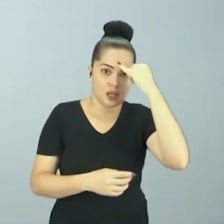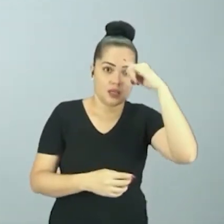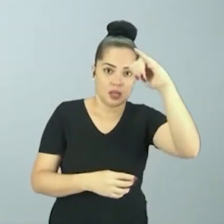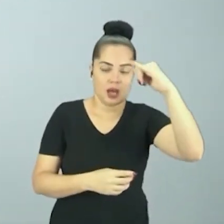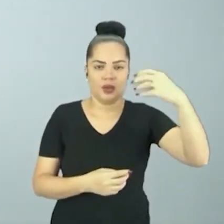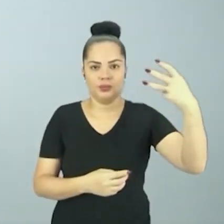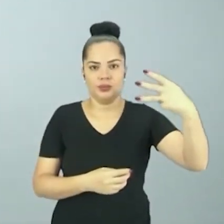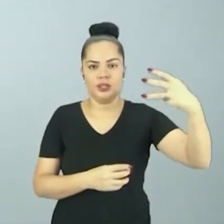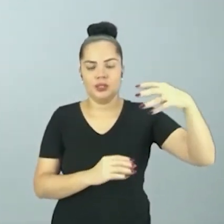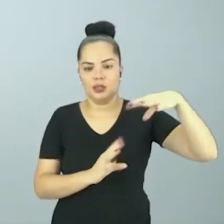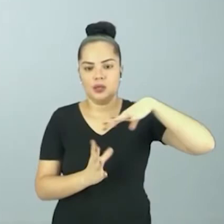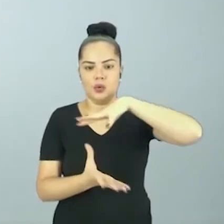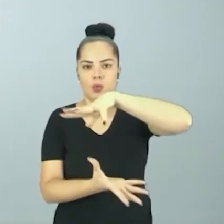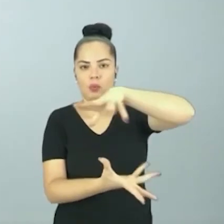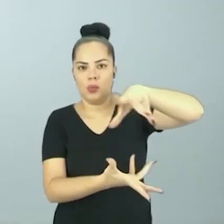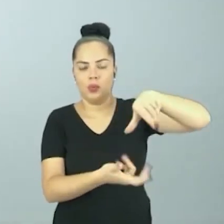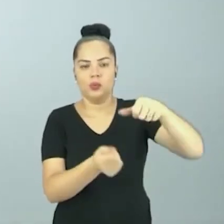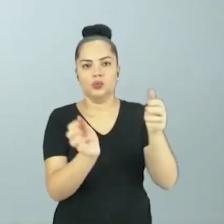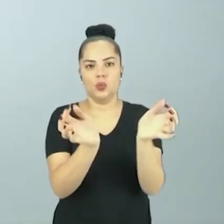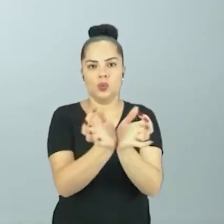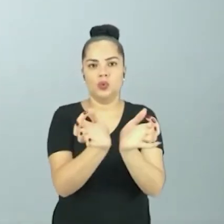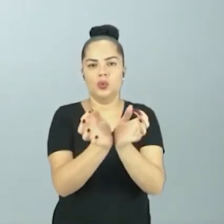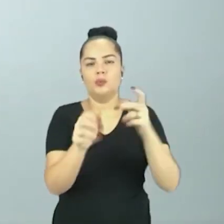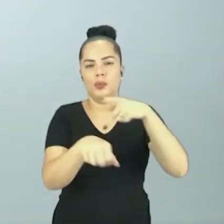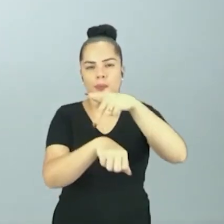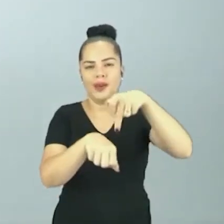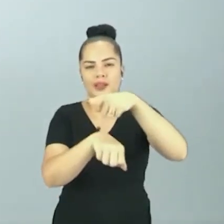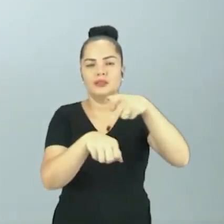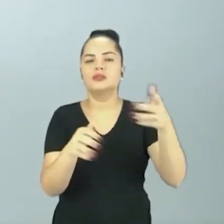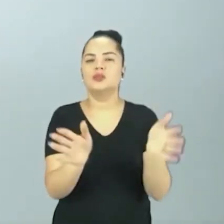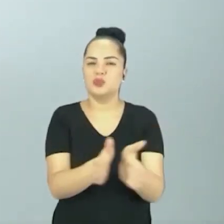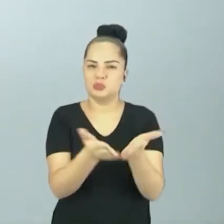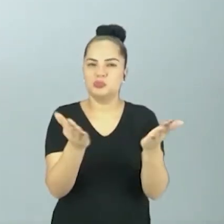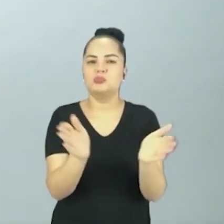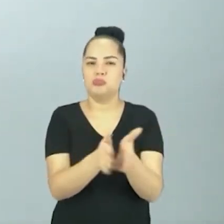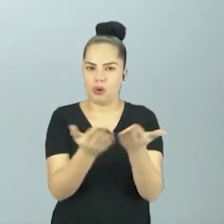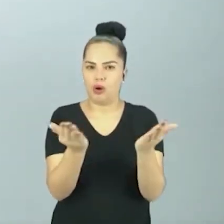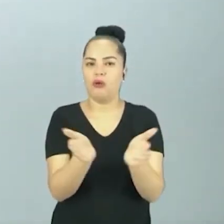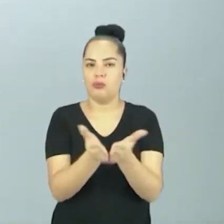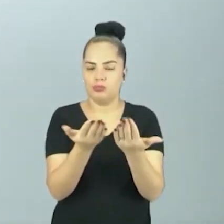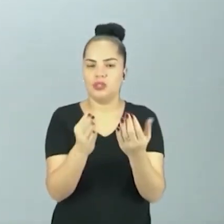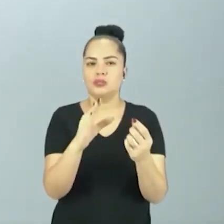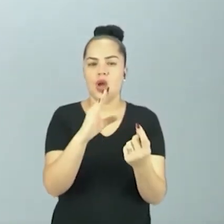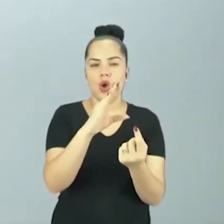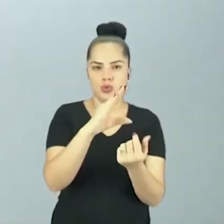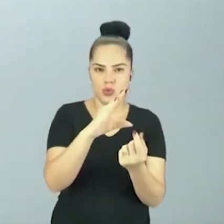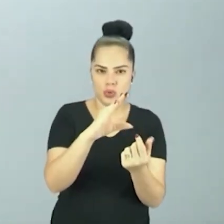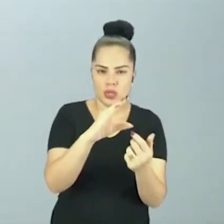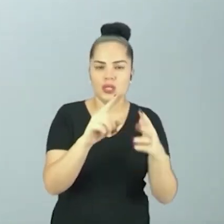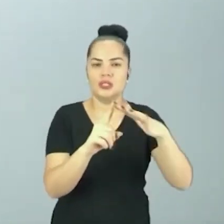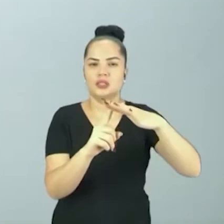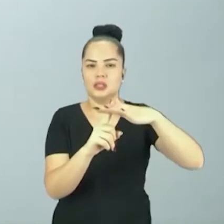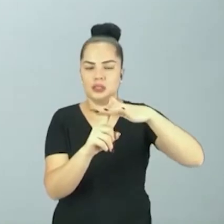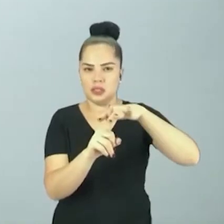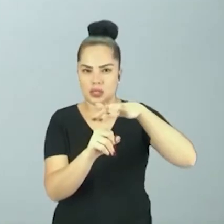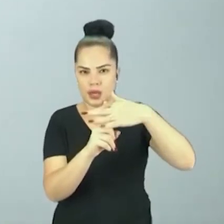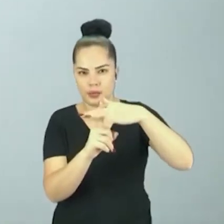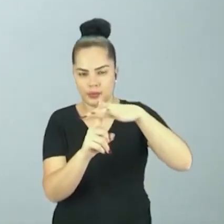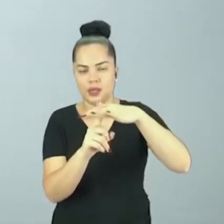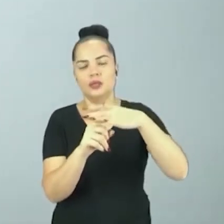mundo, que vai agrupar todo mundo que tem um grau de pobreza maior, tanto nos países socialistas, como também nos países